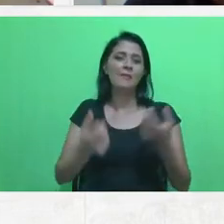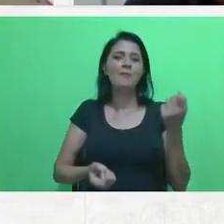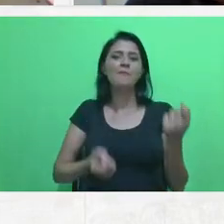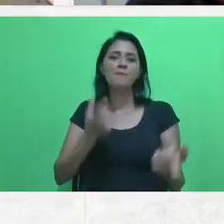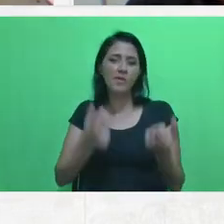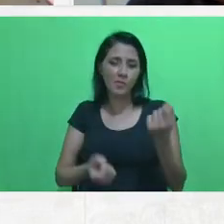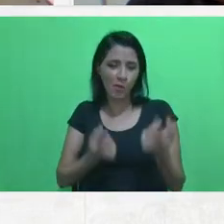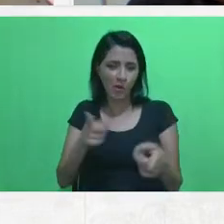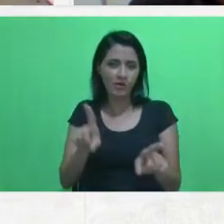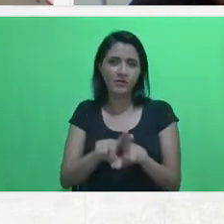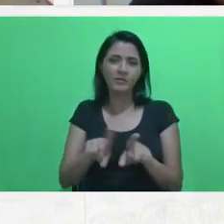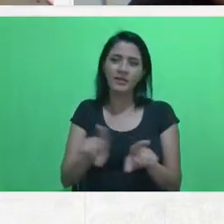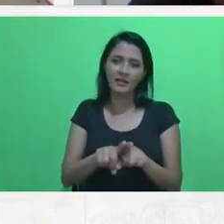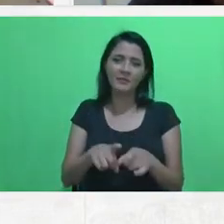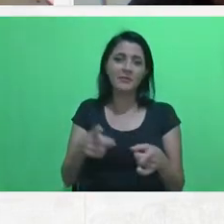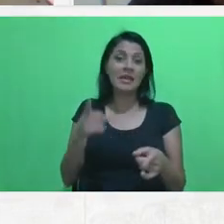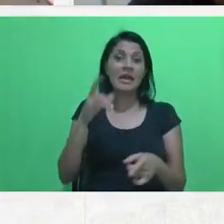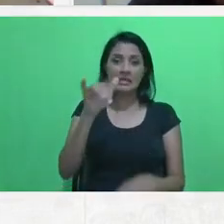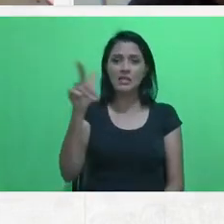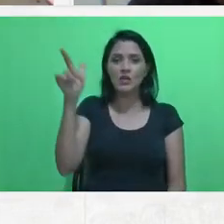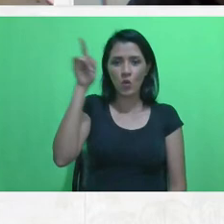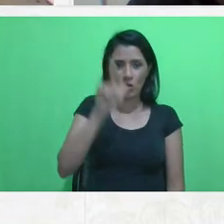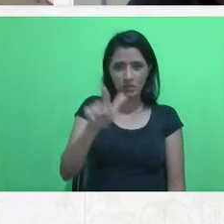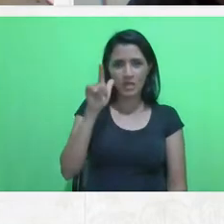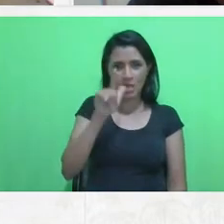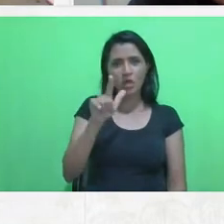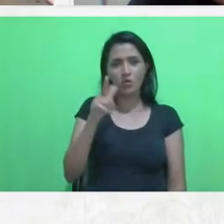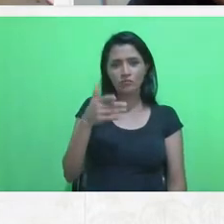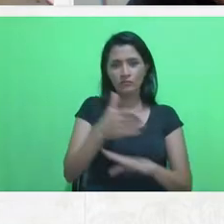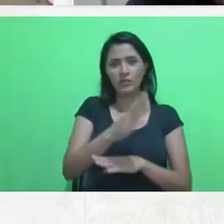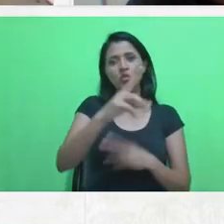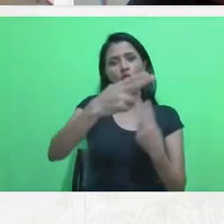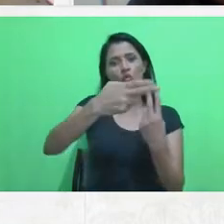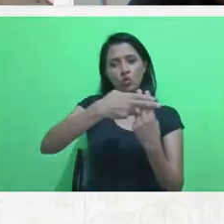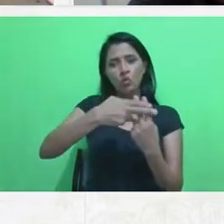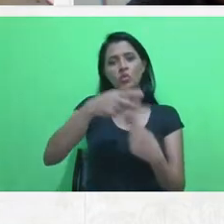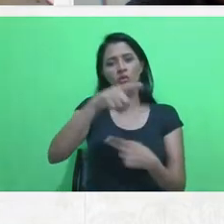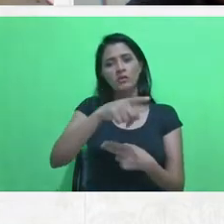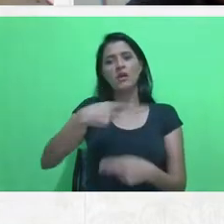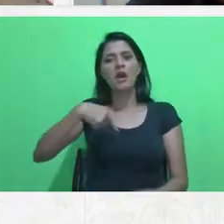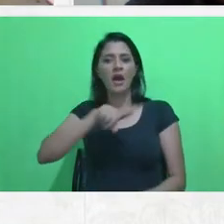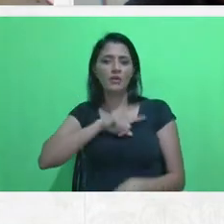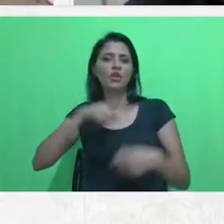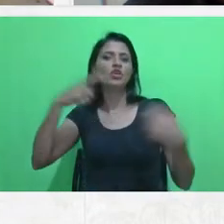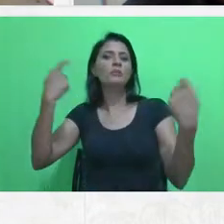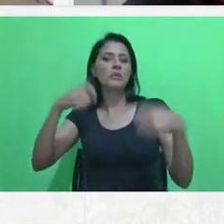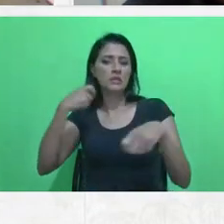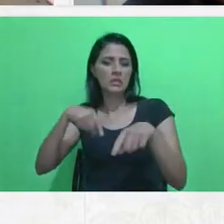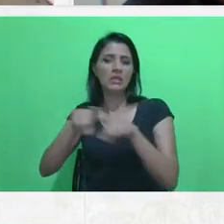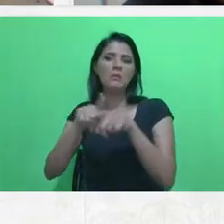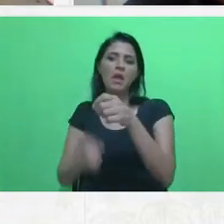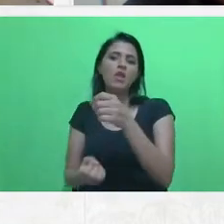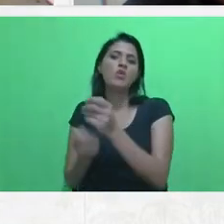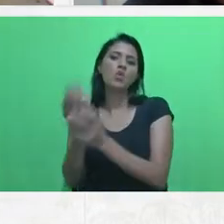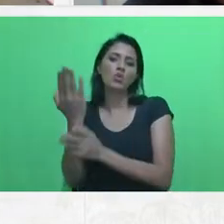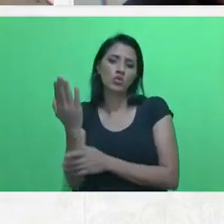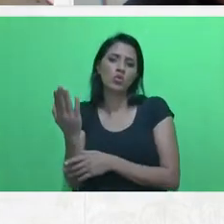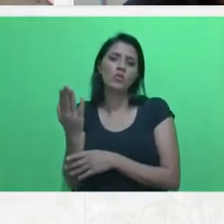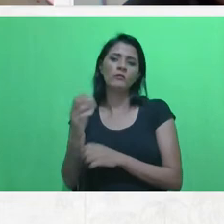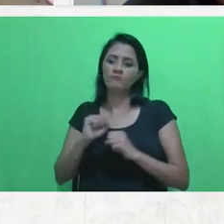conseguiu chegar no SUS, a gente também precisa construir bravamente